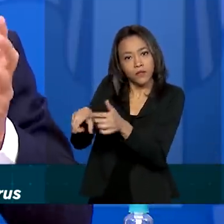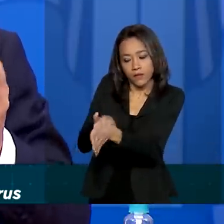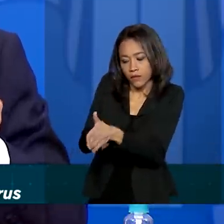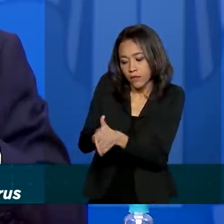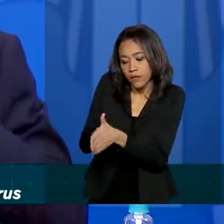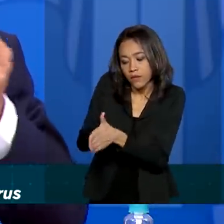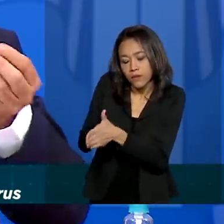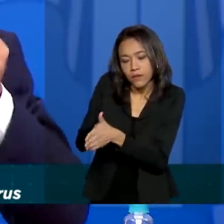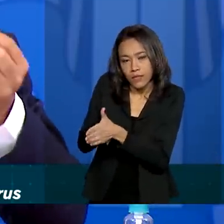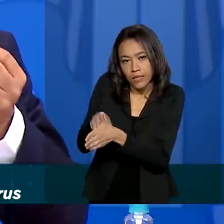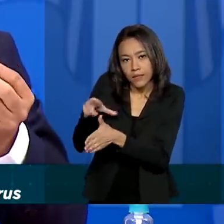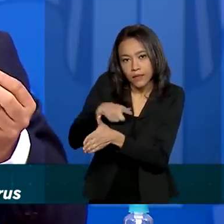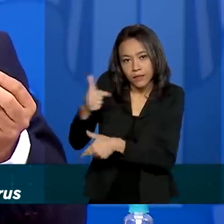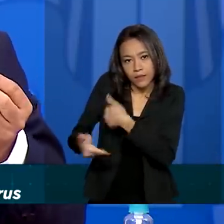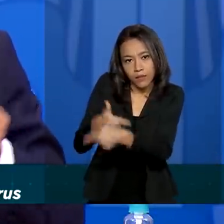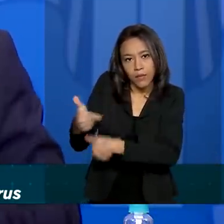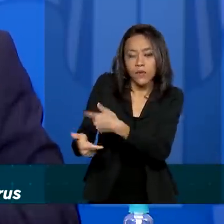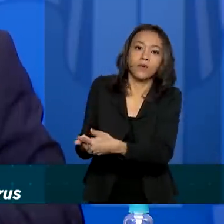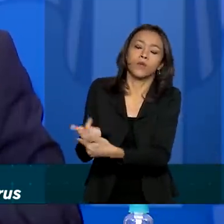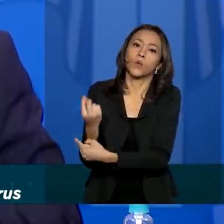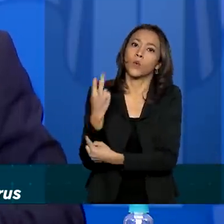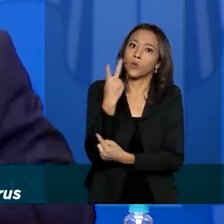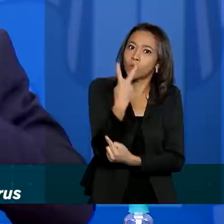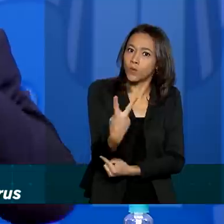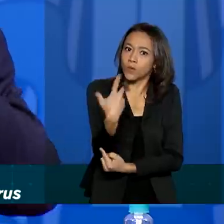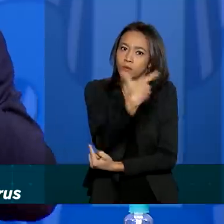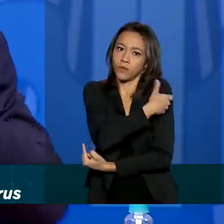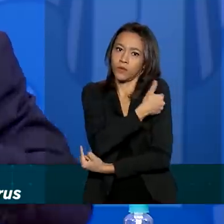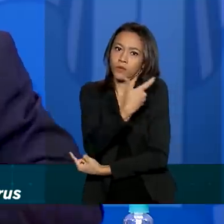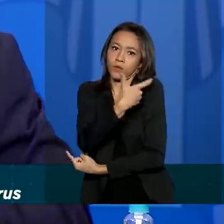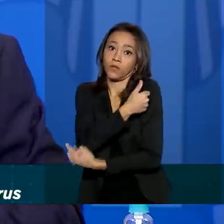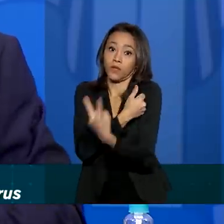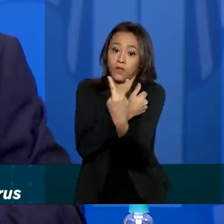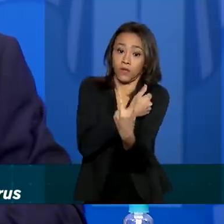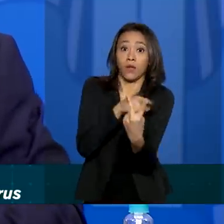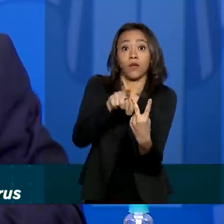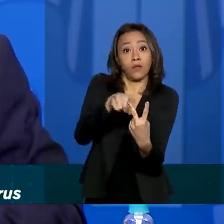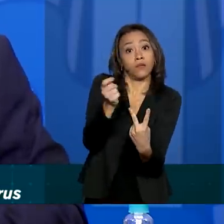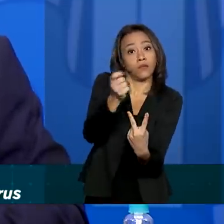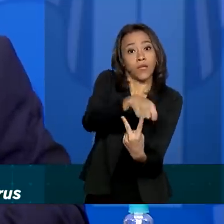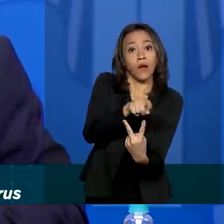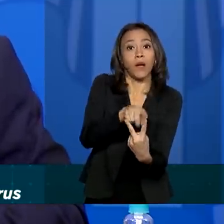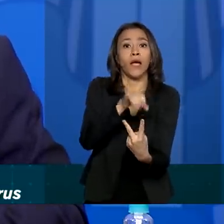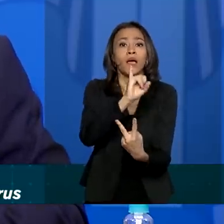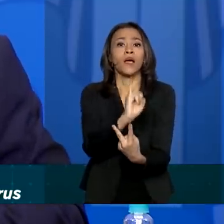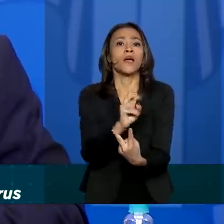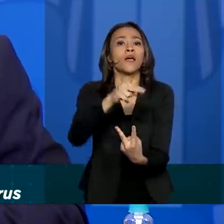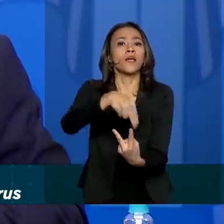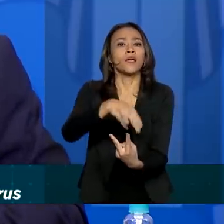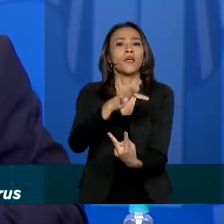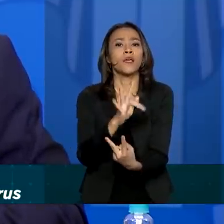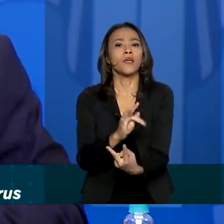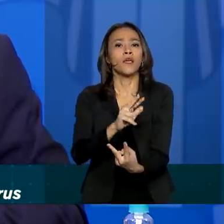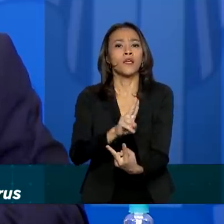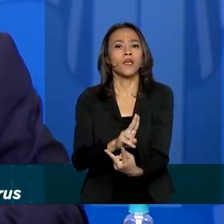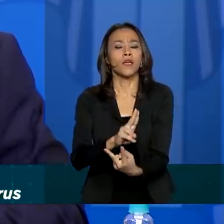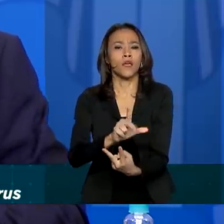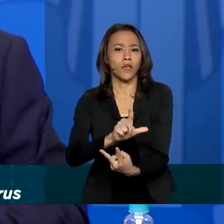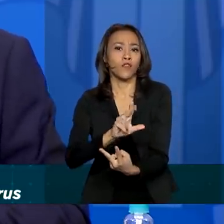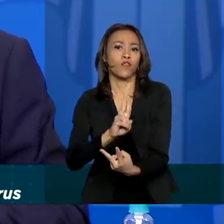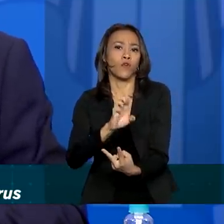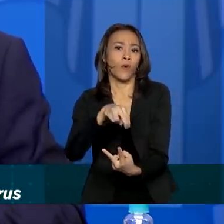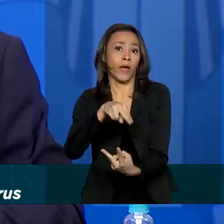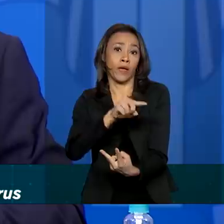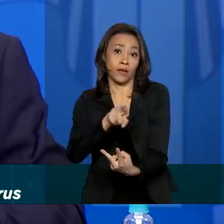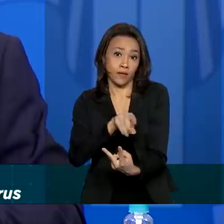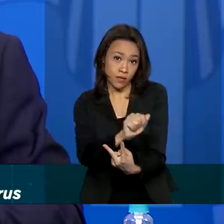uma vacina dupla, vamos chamar assim, que ela vai funcionar para a influenza e também para o COVID. Então,